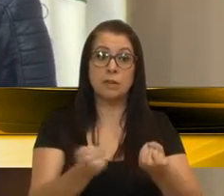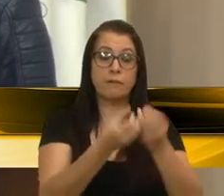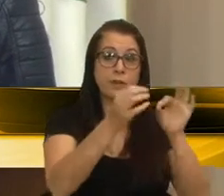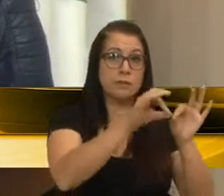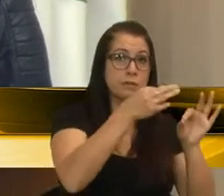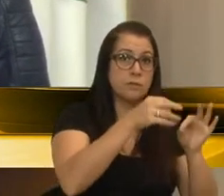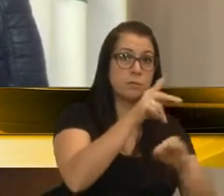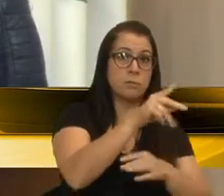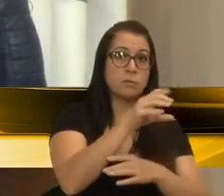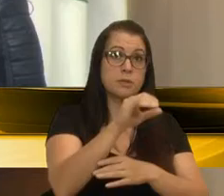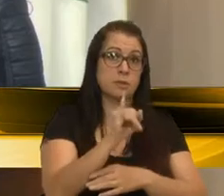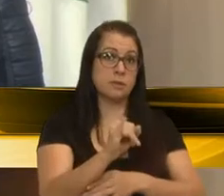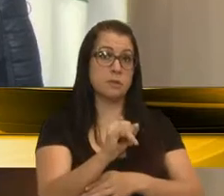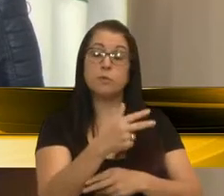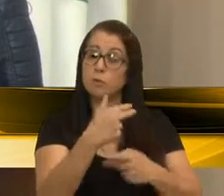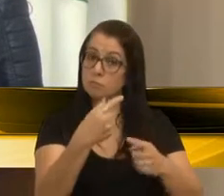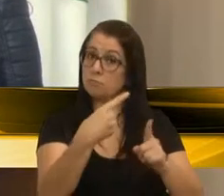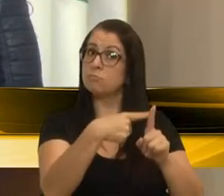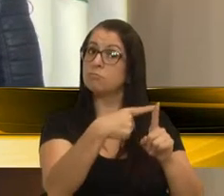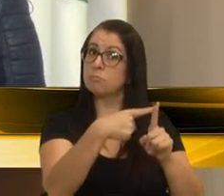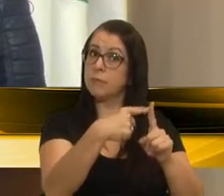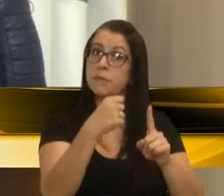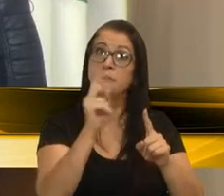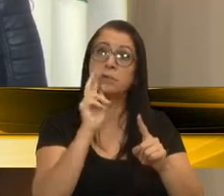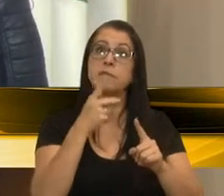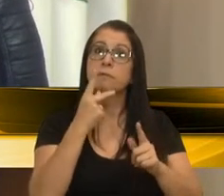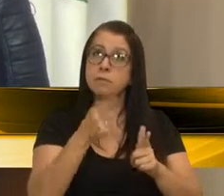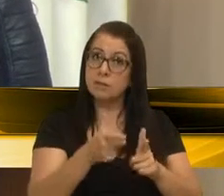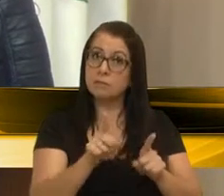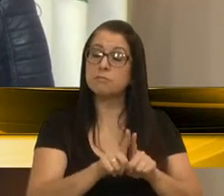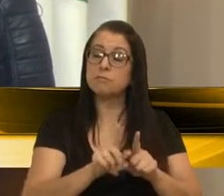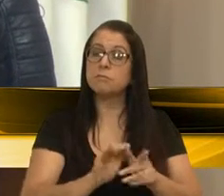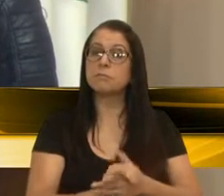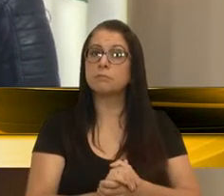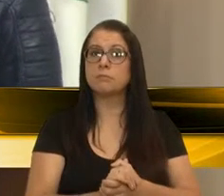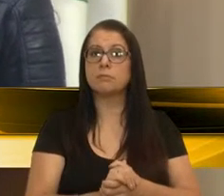Uva, o PPCI, foram coisas positivas que precisam ser faladas também.